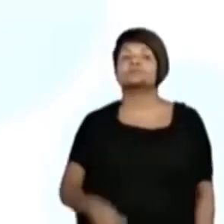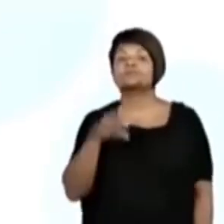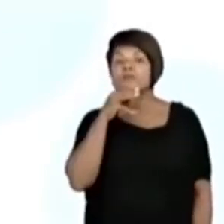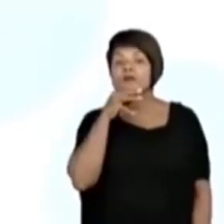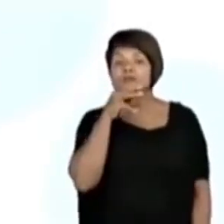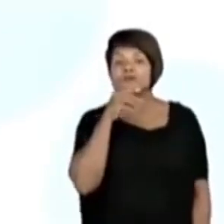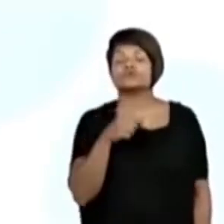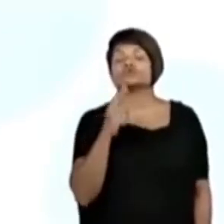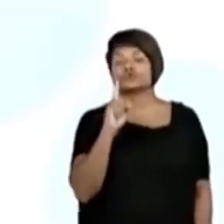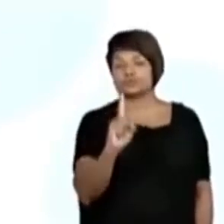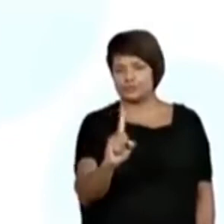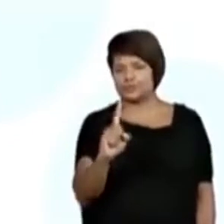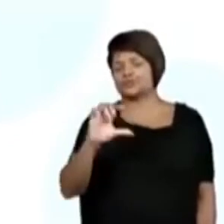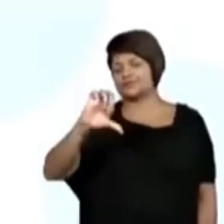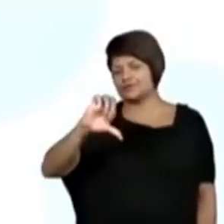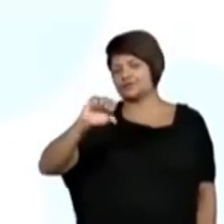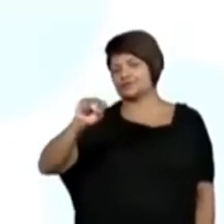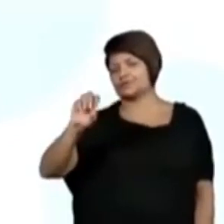De 1984.